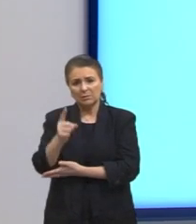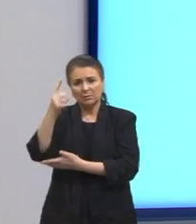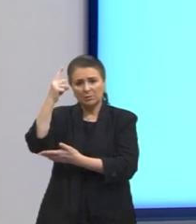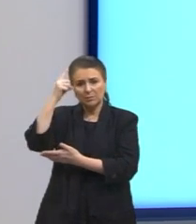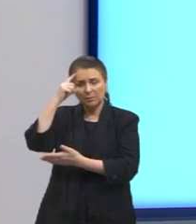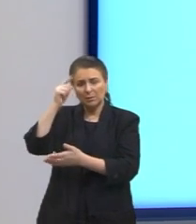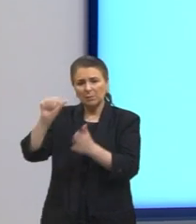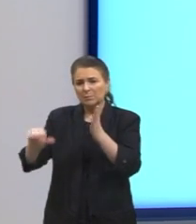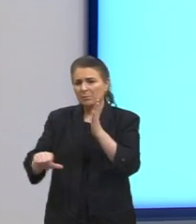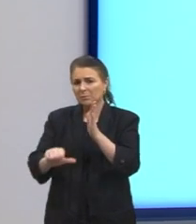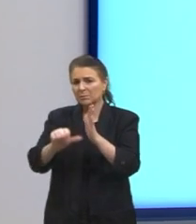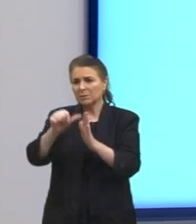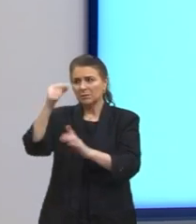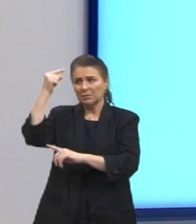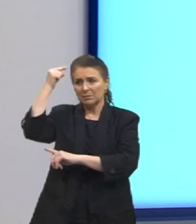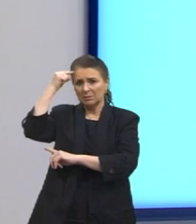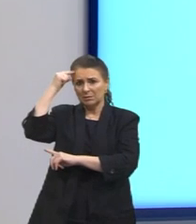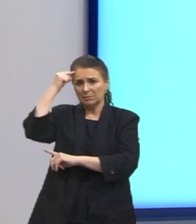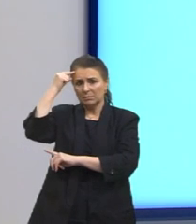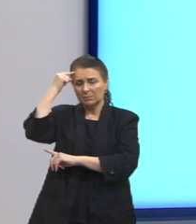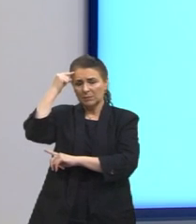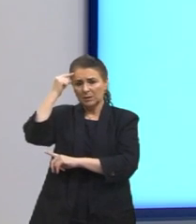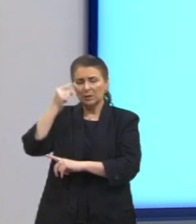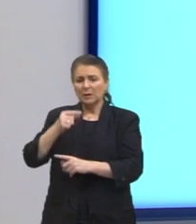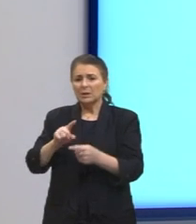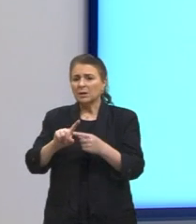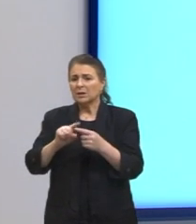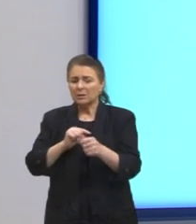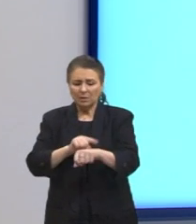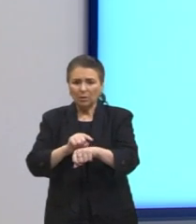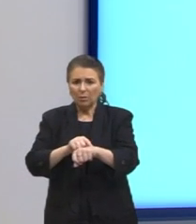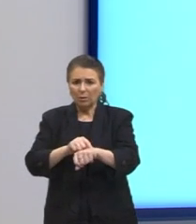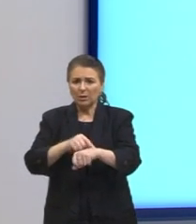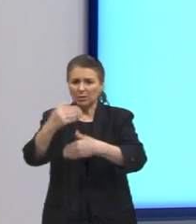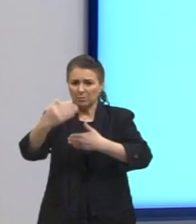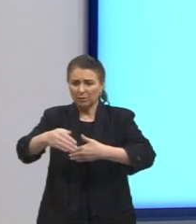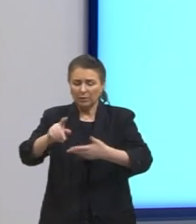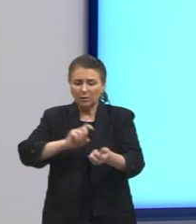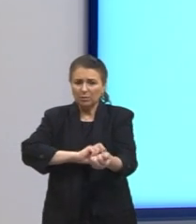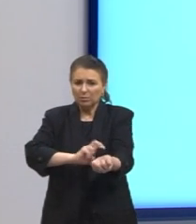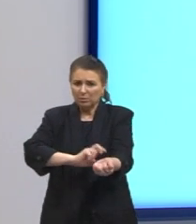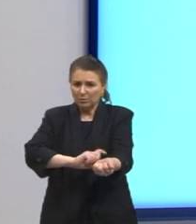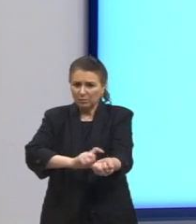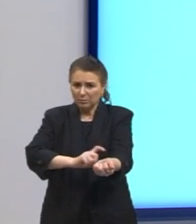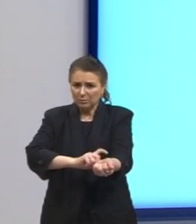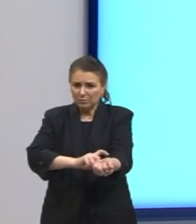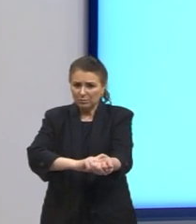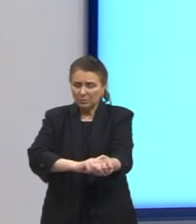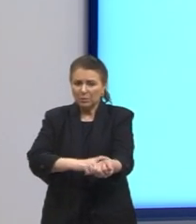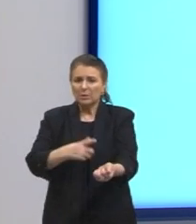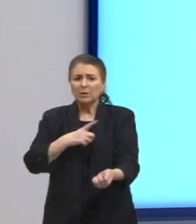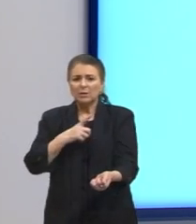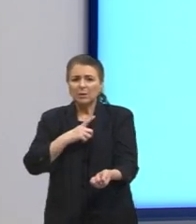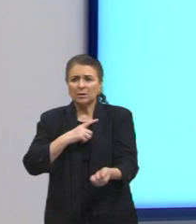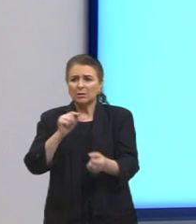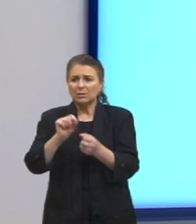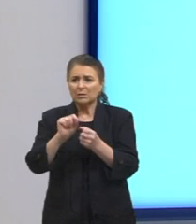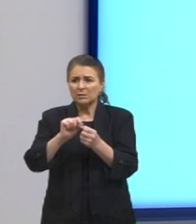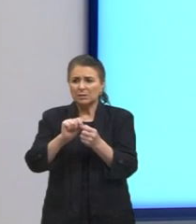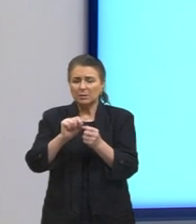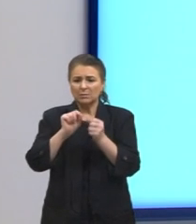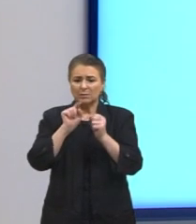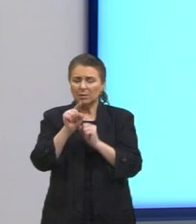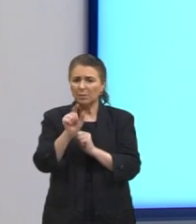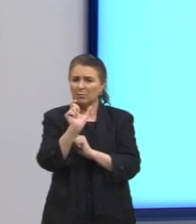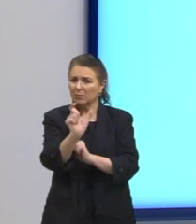na primeira que nos vem à cabeça. E aí, naquele nervosismo da prova, nós colocamos lá, unthinkable, impensável, pronto, é essa aqui. E não